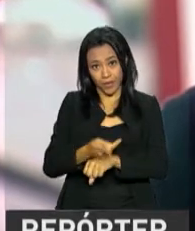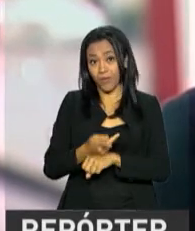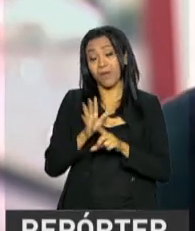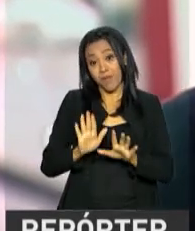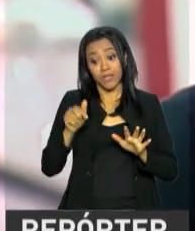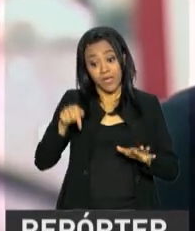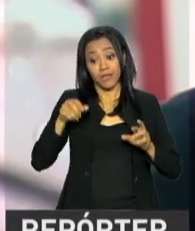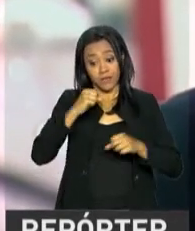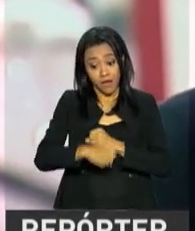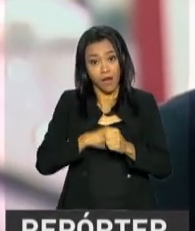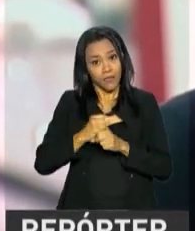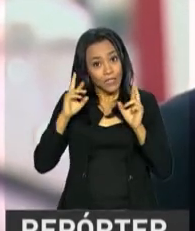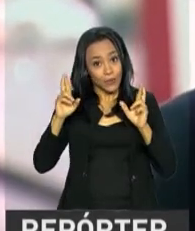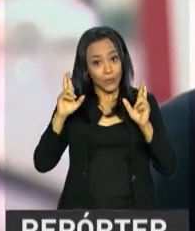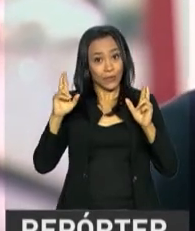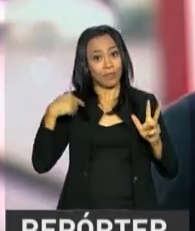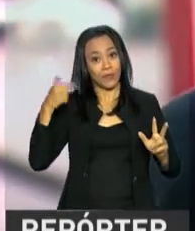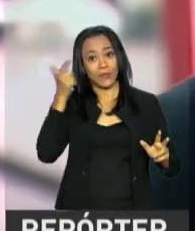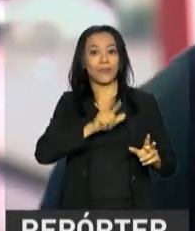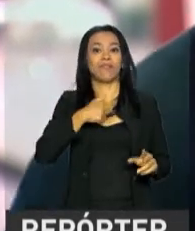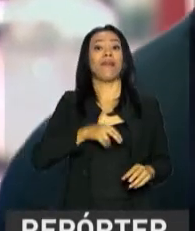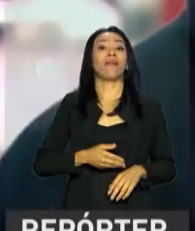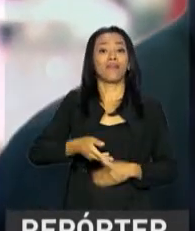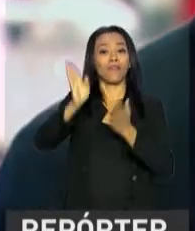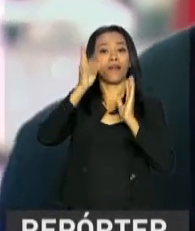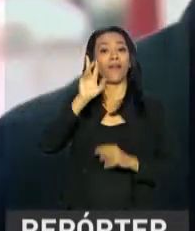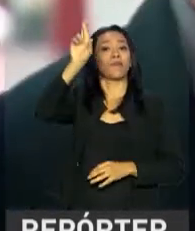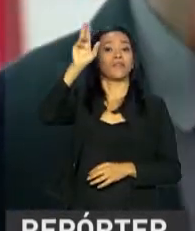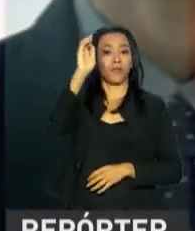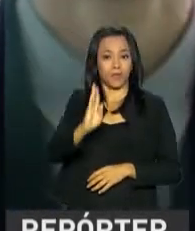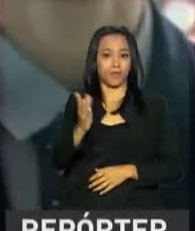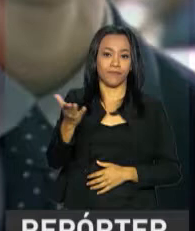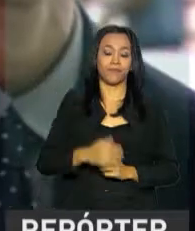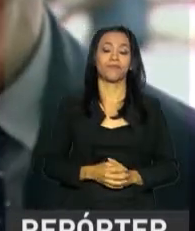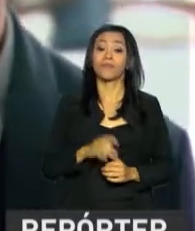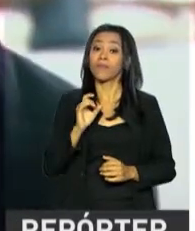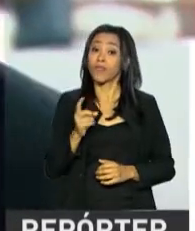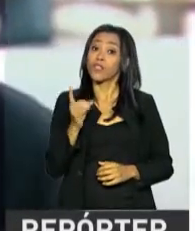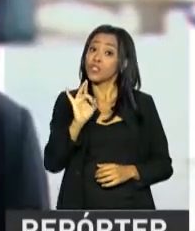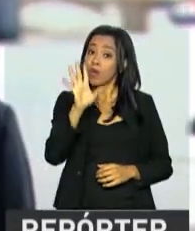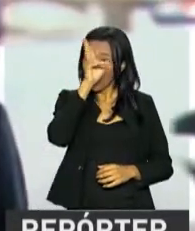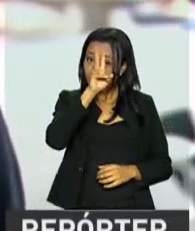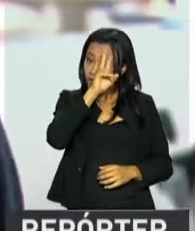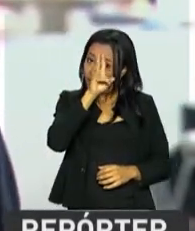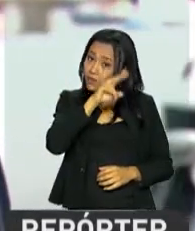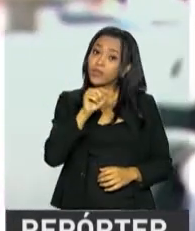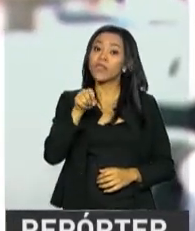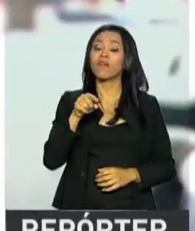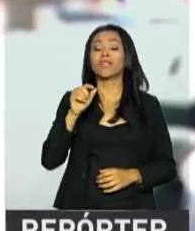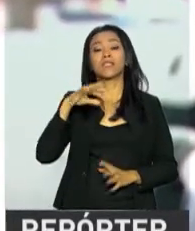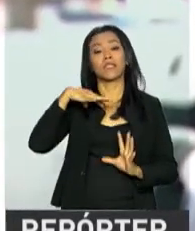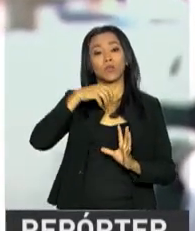muito para a equipe brasileira, que vai representar o Brasil lá. É isso aí, mas já vale a sua participação bem. Só lembrando então que a etapa internacional vai ocorrer em